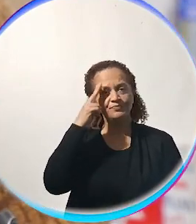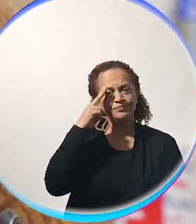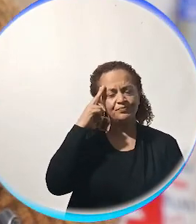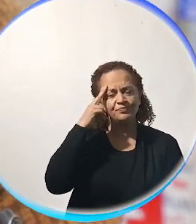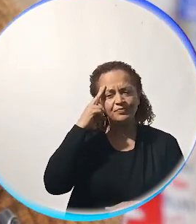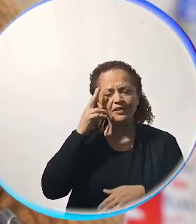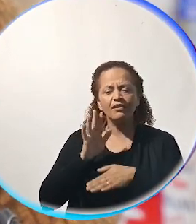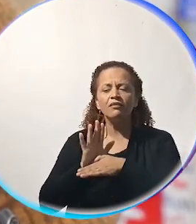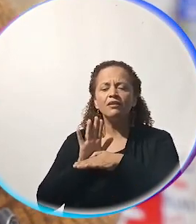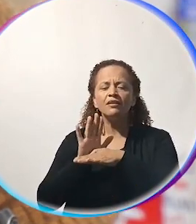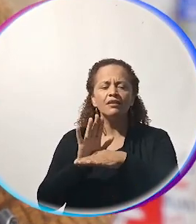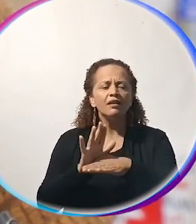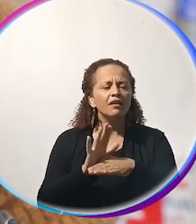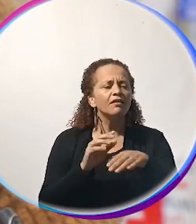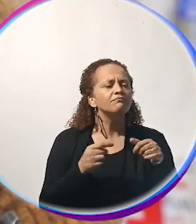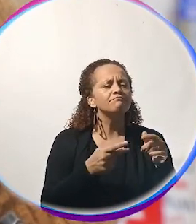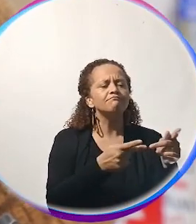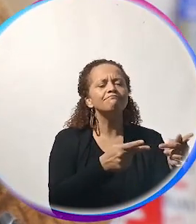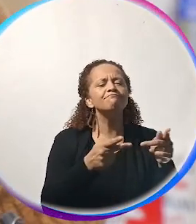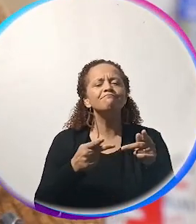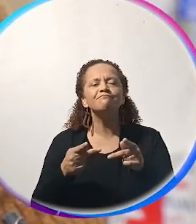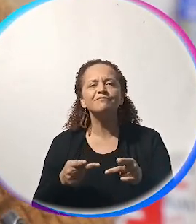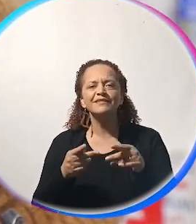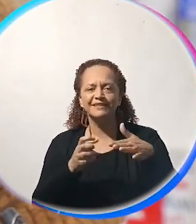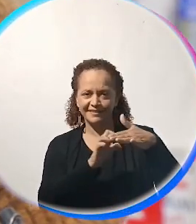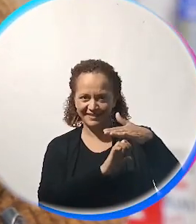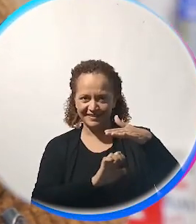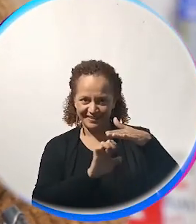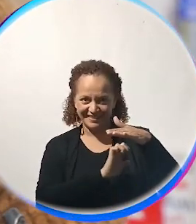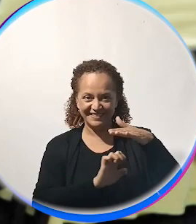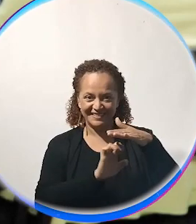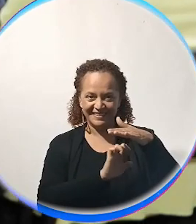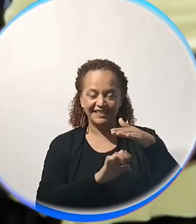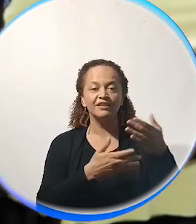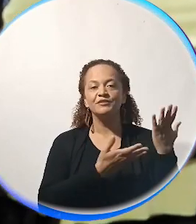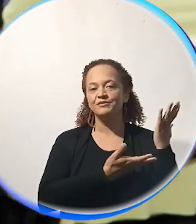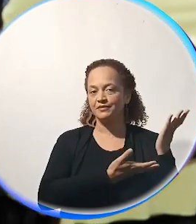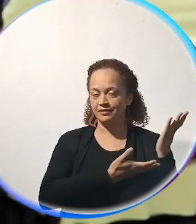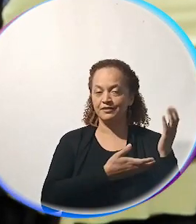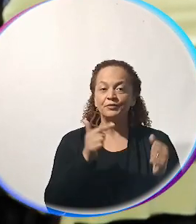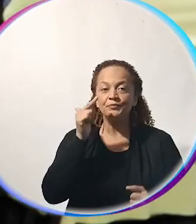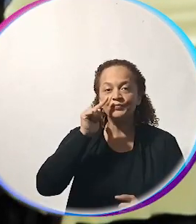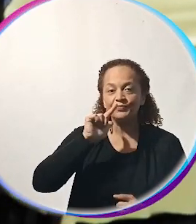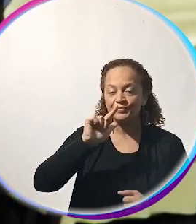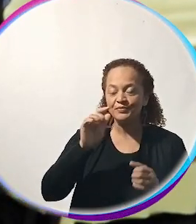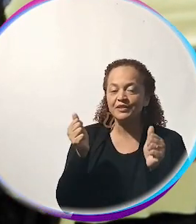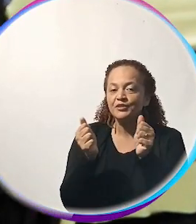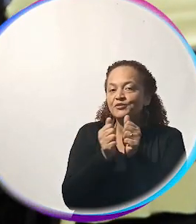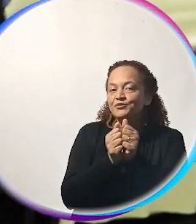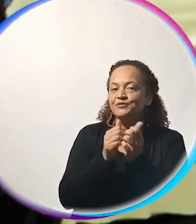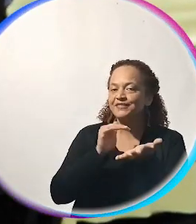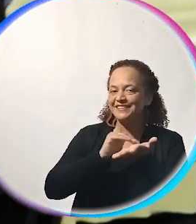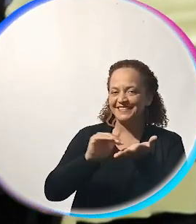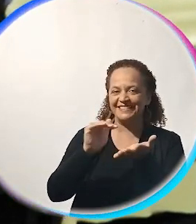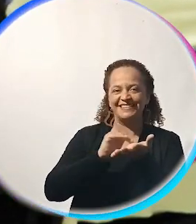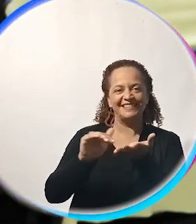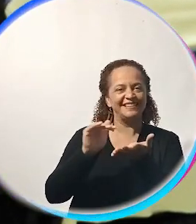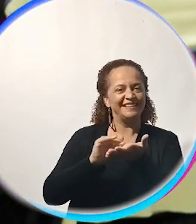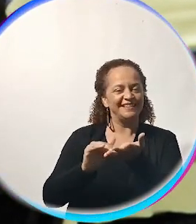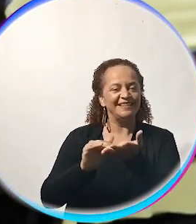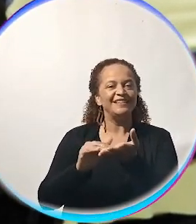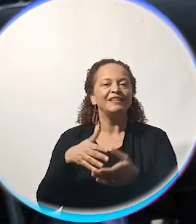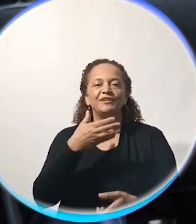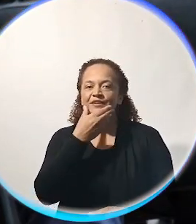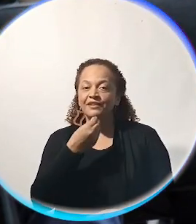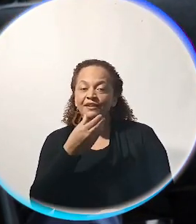era podermos visitar para as empresas situadas no município. Então, semanalmente, temos um dia, às